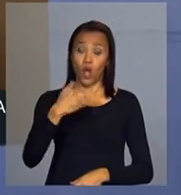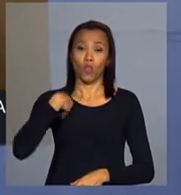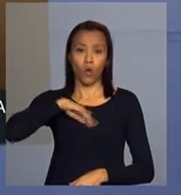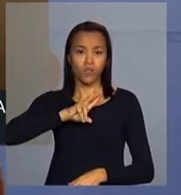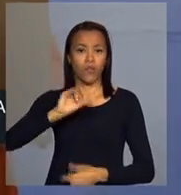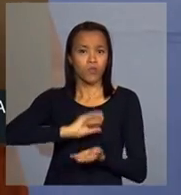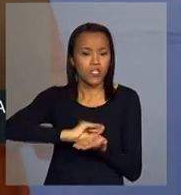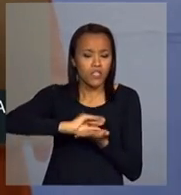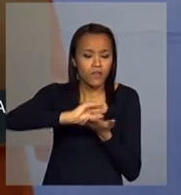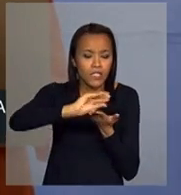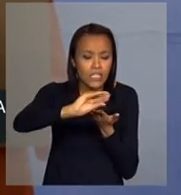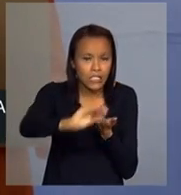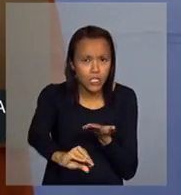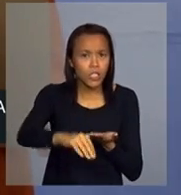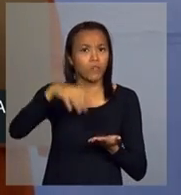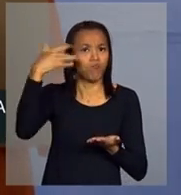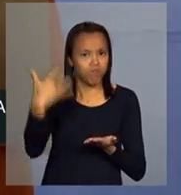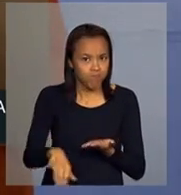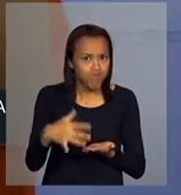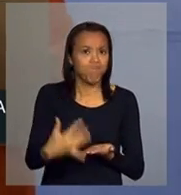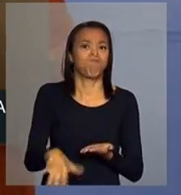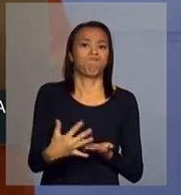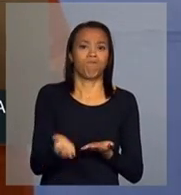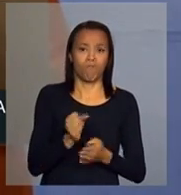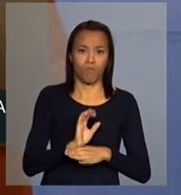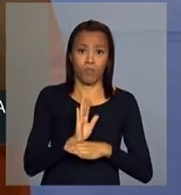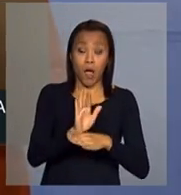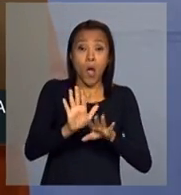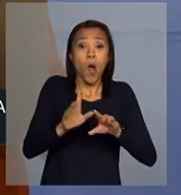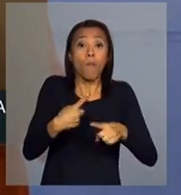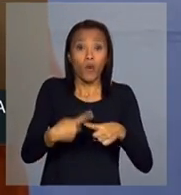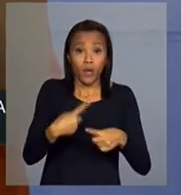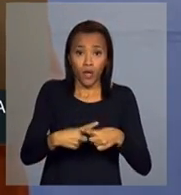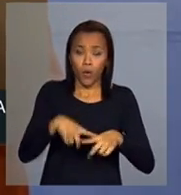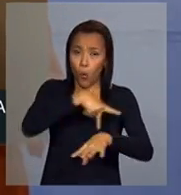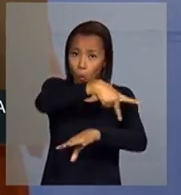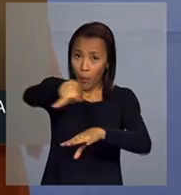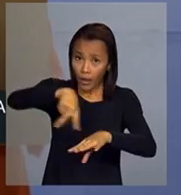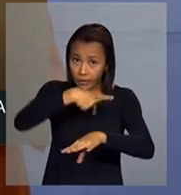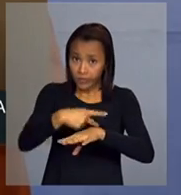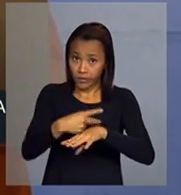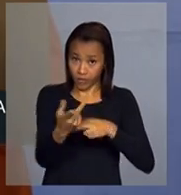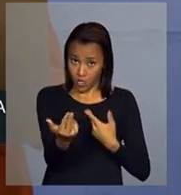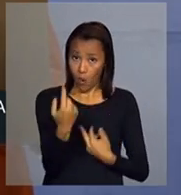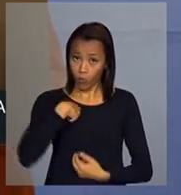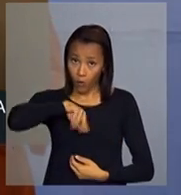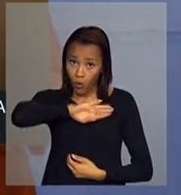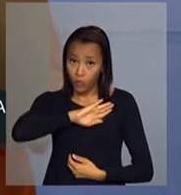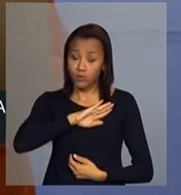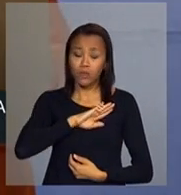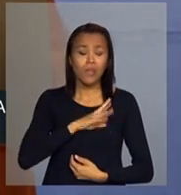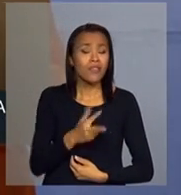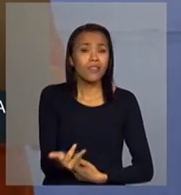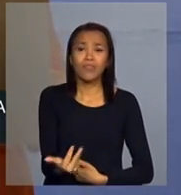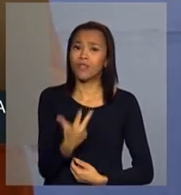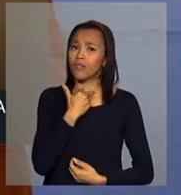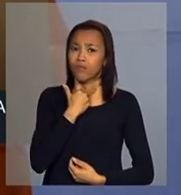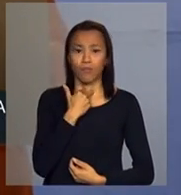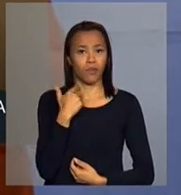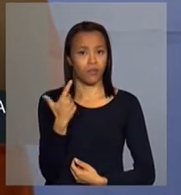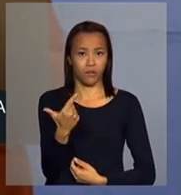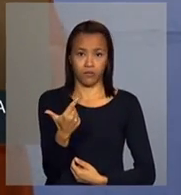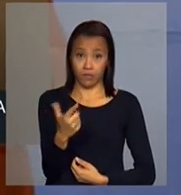substantiva, porque um país como o nosso não pode ter